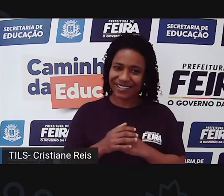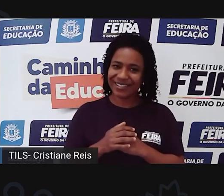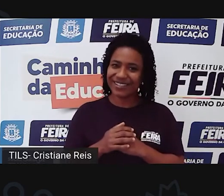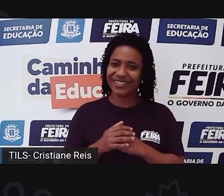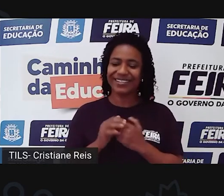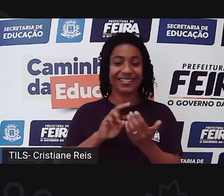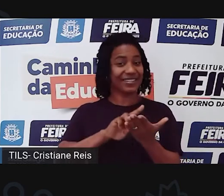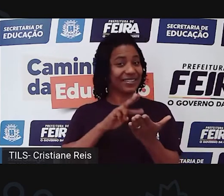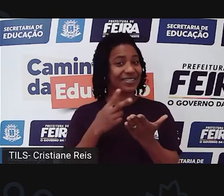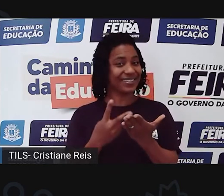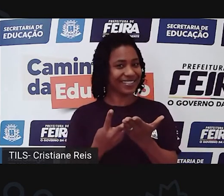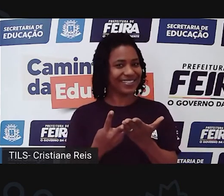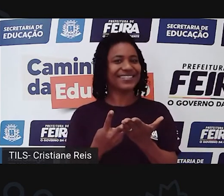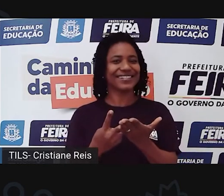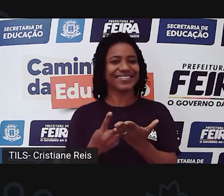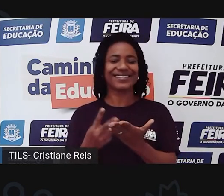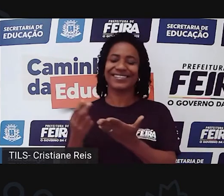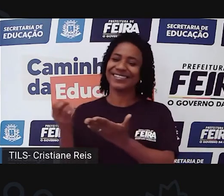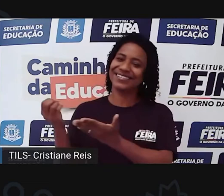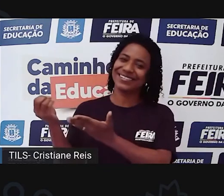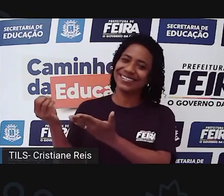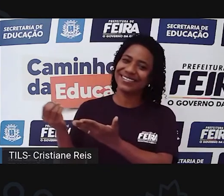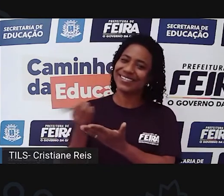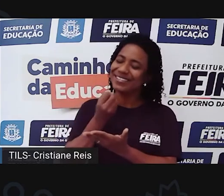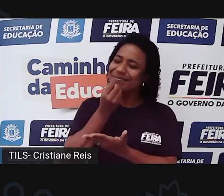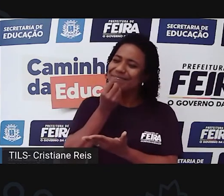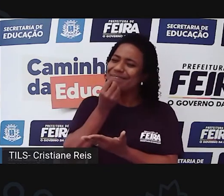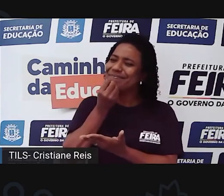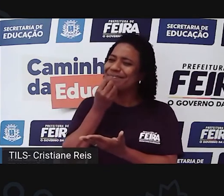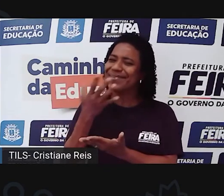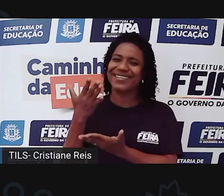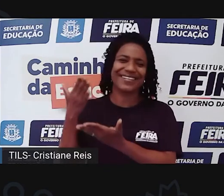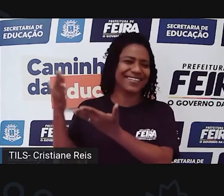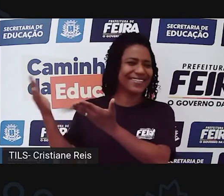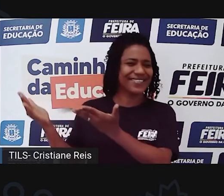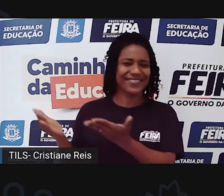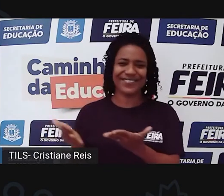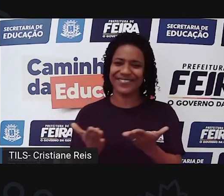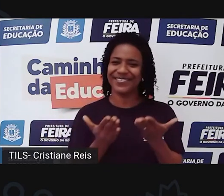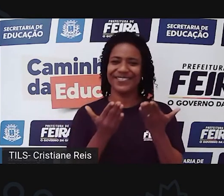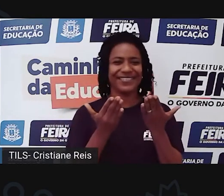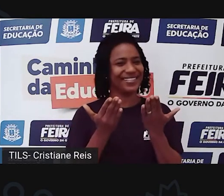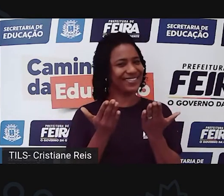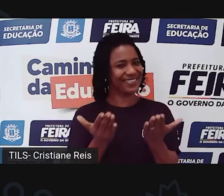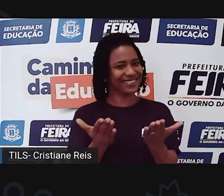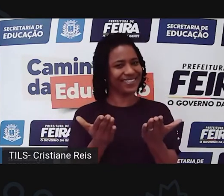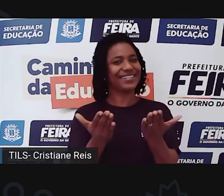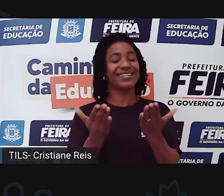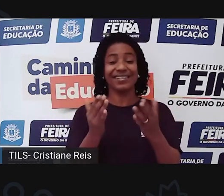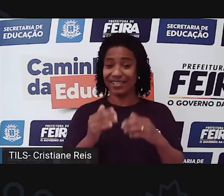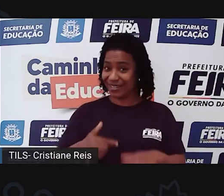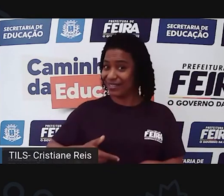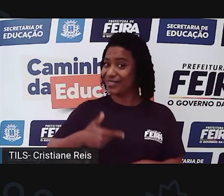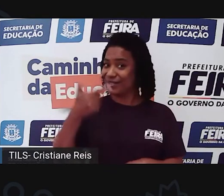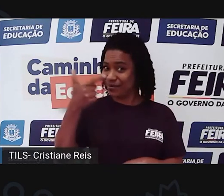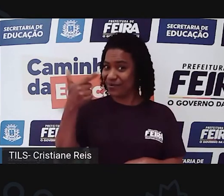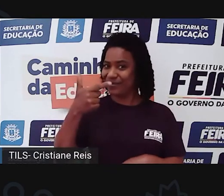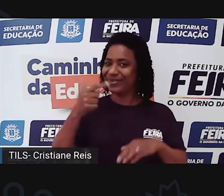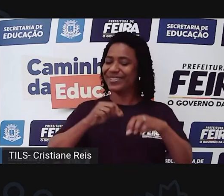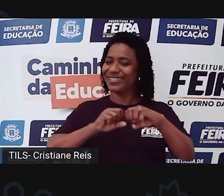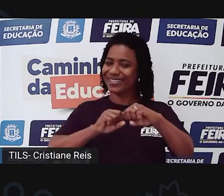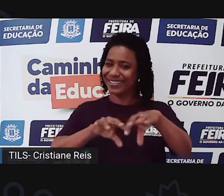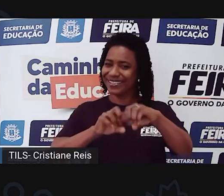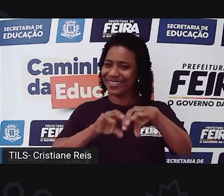ao nosso segundo aula inglês de 2021. Sejam bem-vindos à nossa segunda aula de inglês